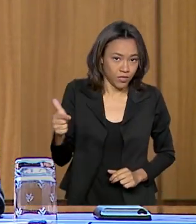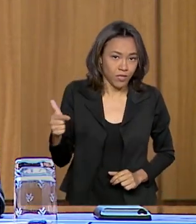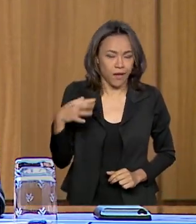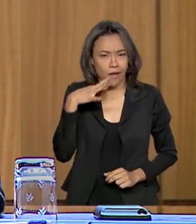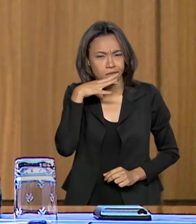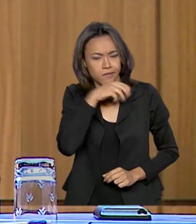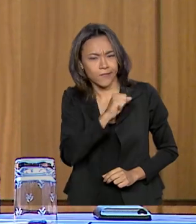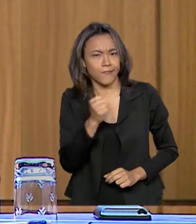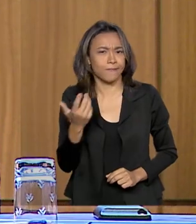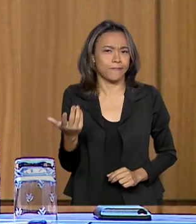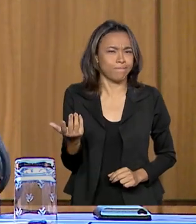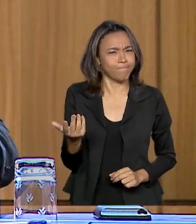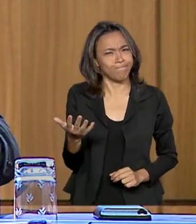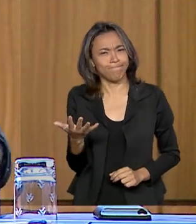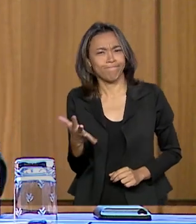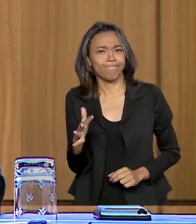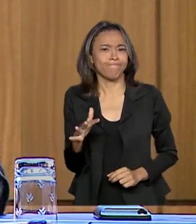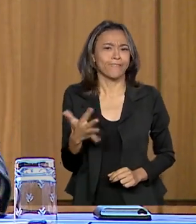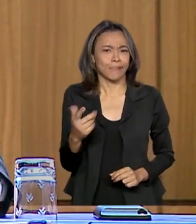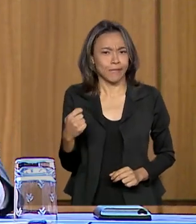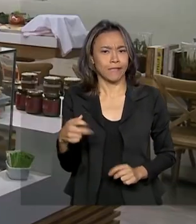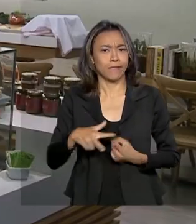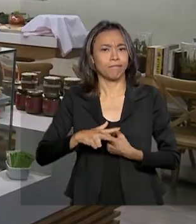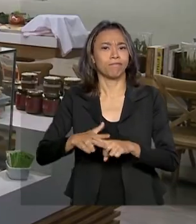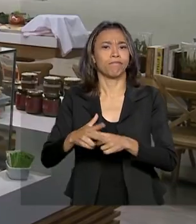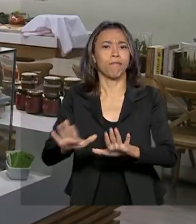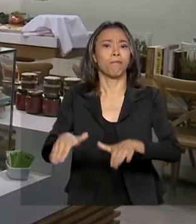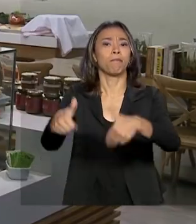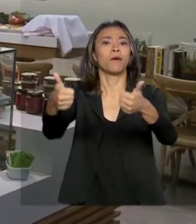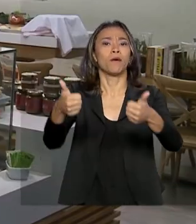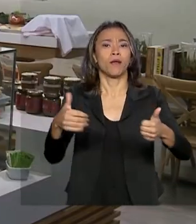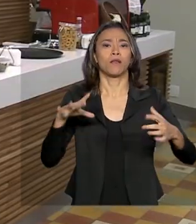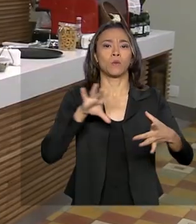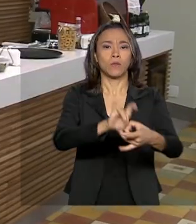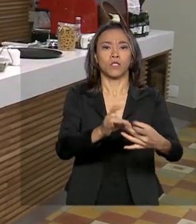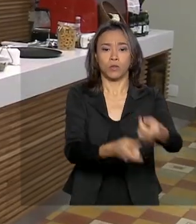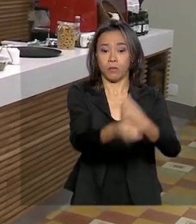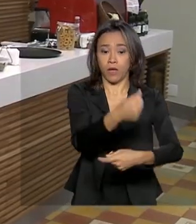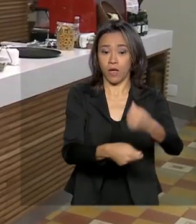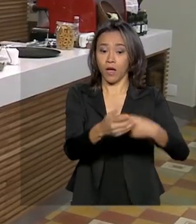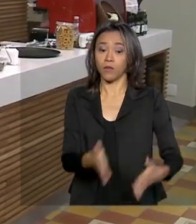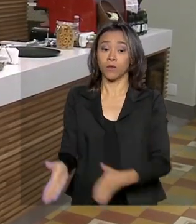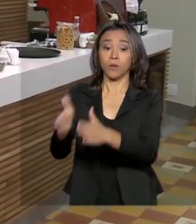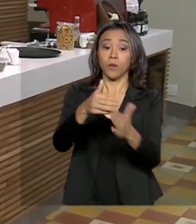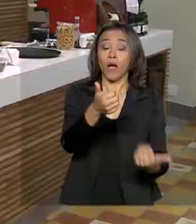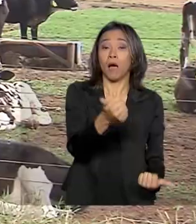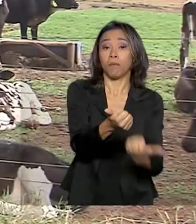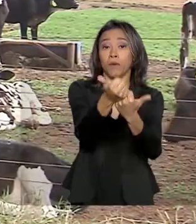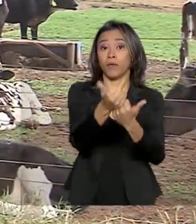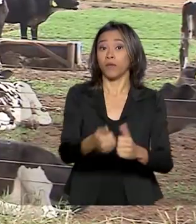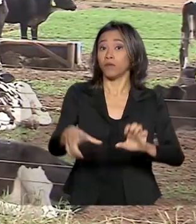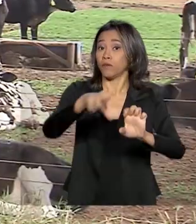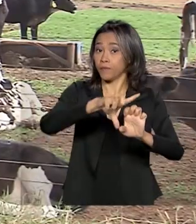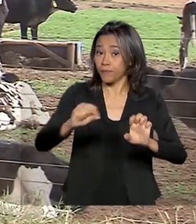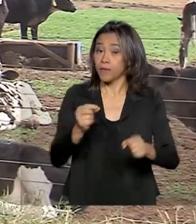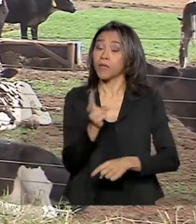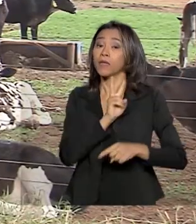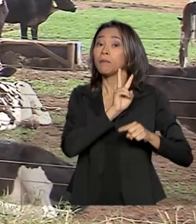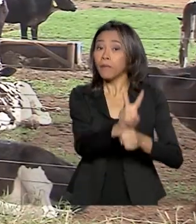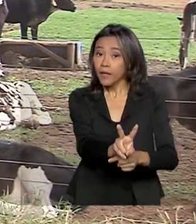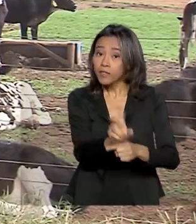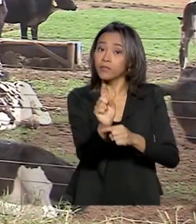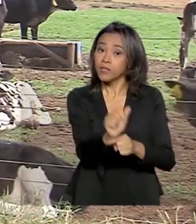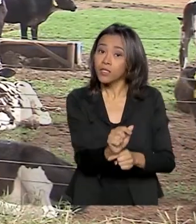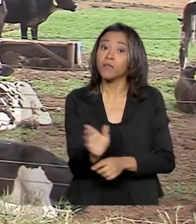achávamos que eram razoáveis no mercado. O cooperativismo, o incentivo ao microcrédito e a política de